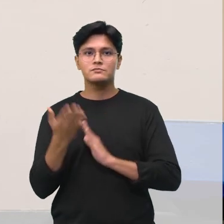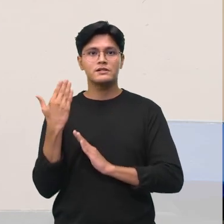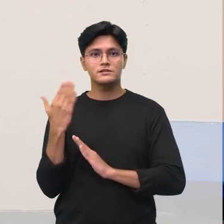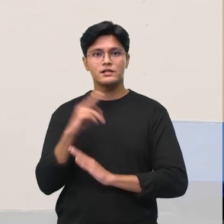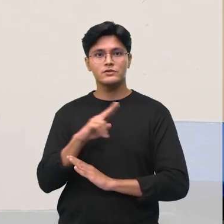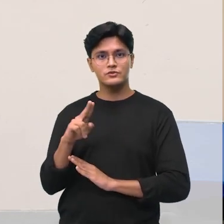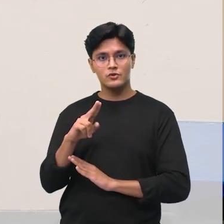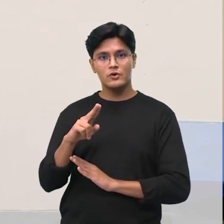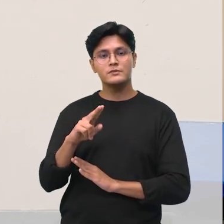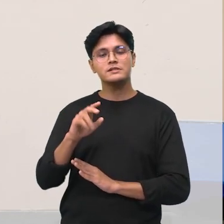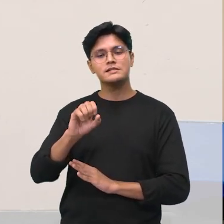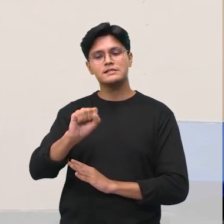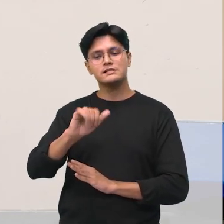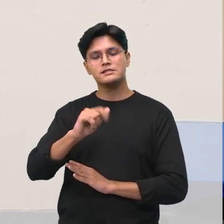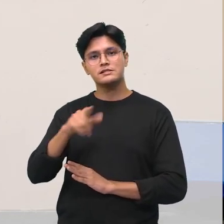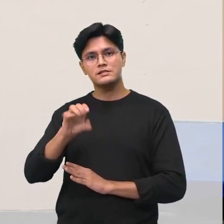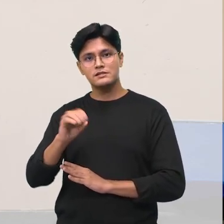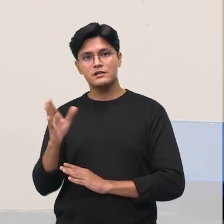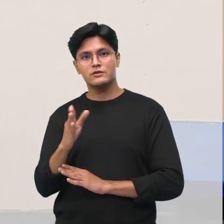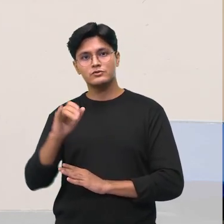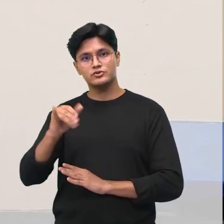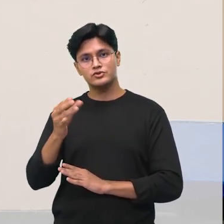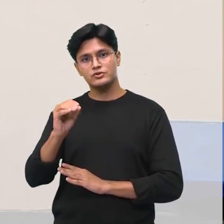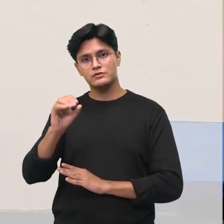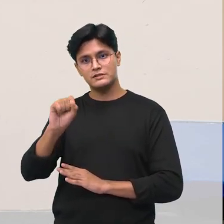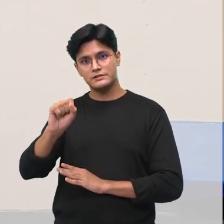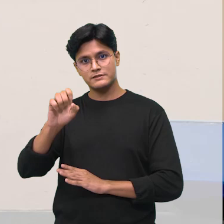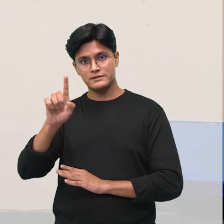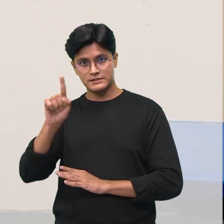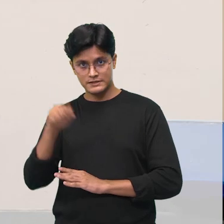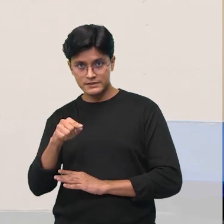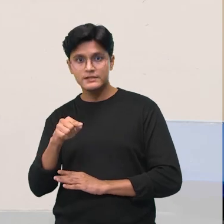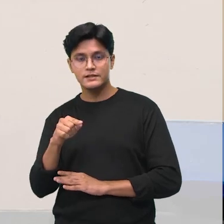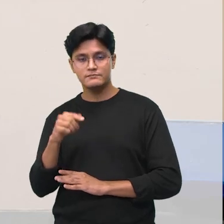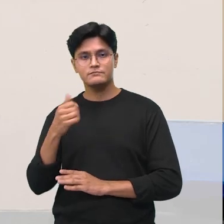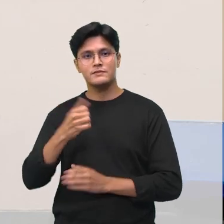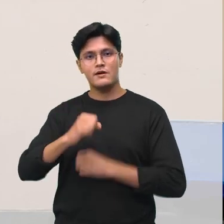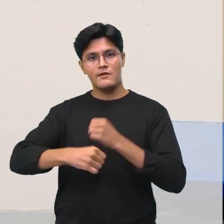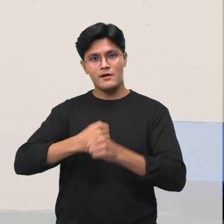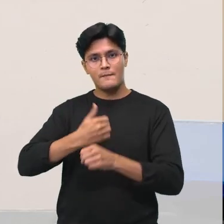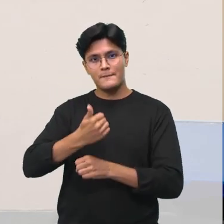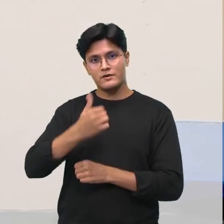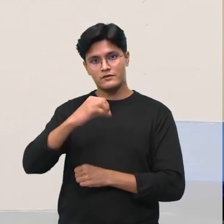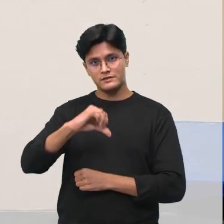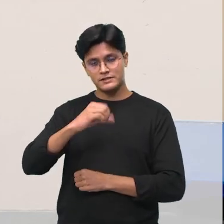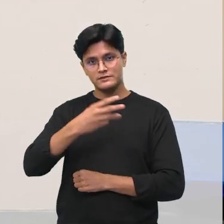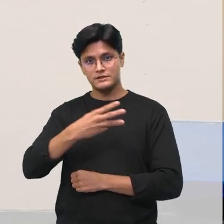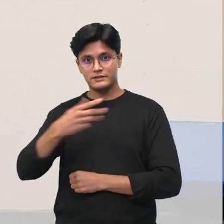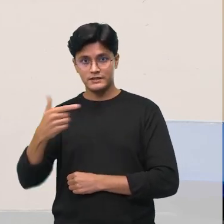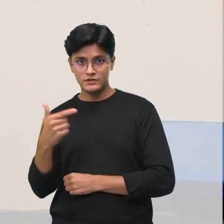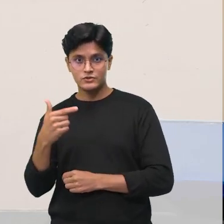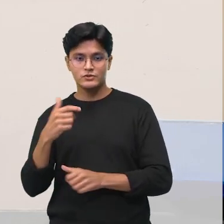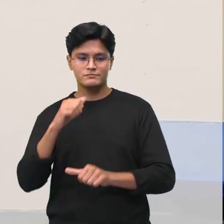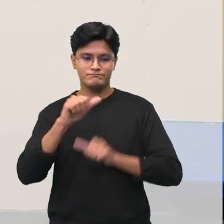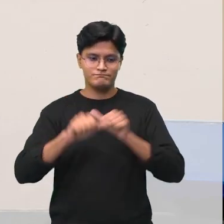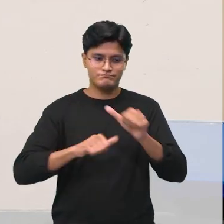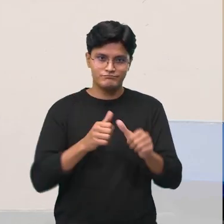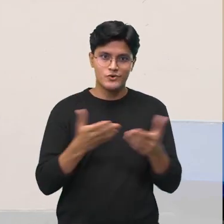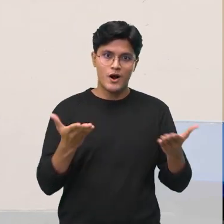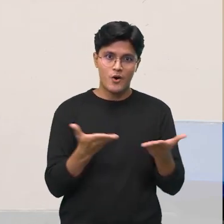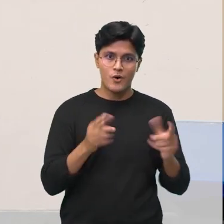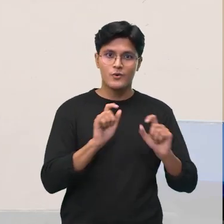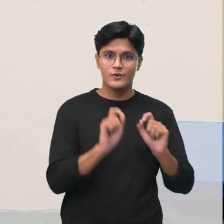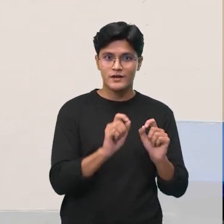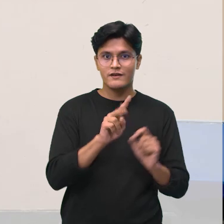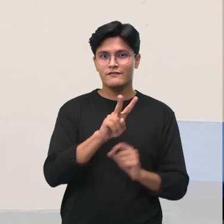Negro. E em 1832, passou a categoria de vila, onde foi chamada a nossa cidade